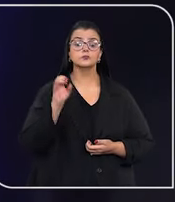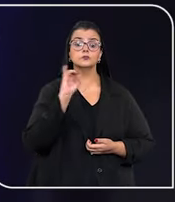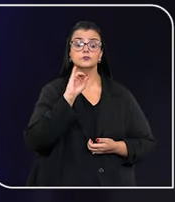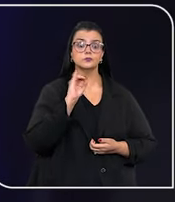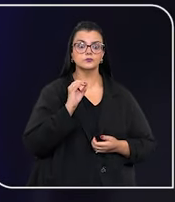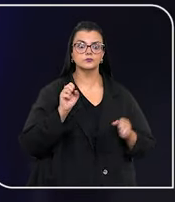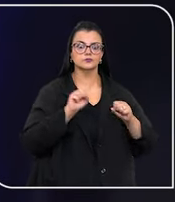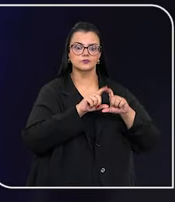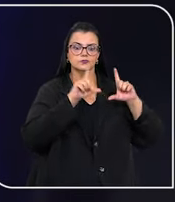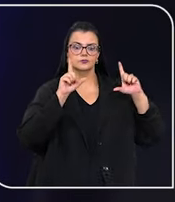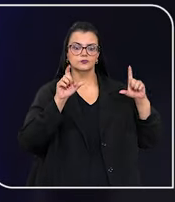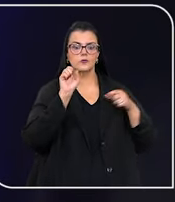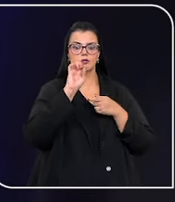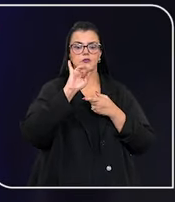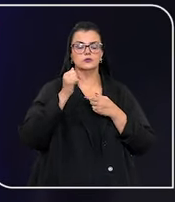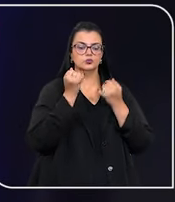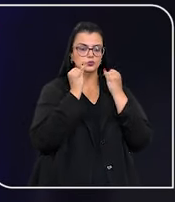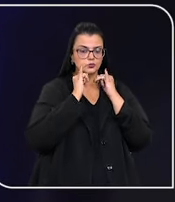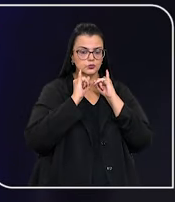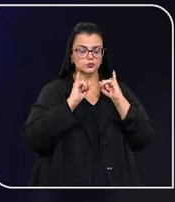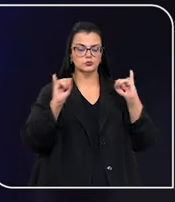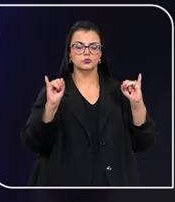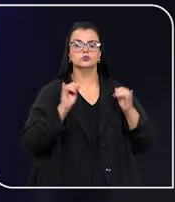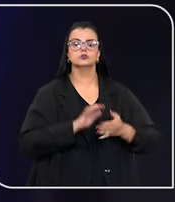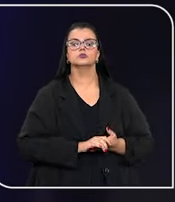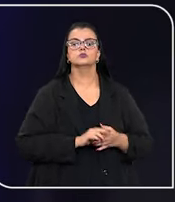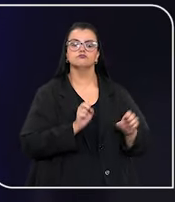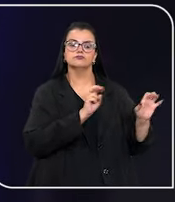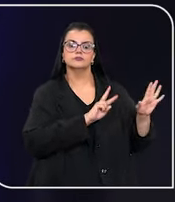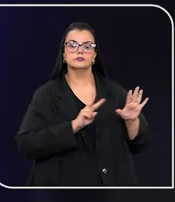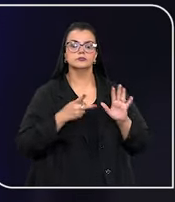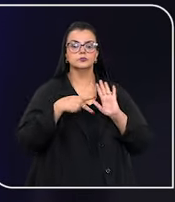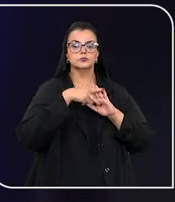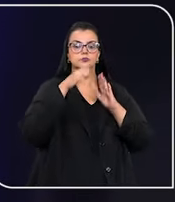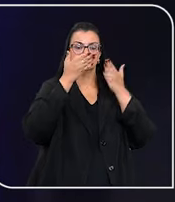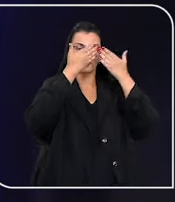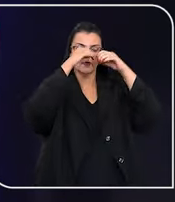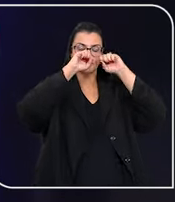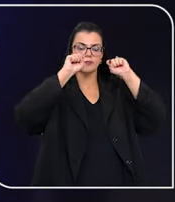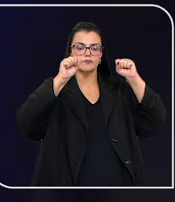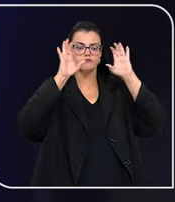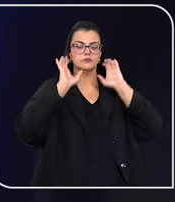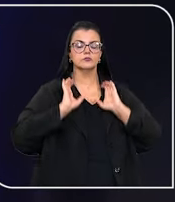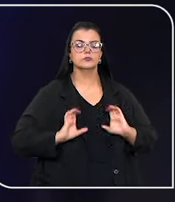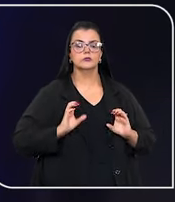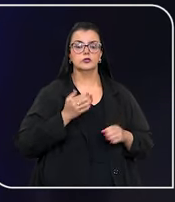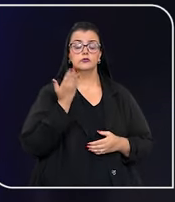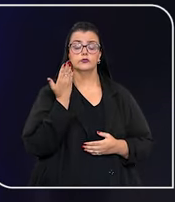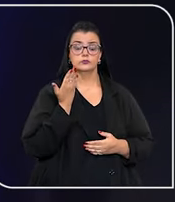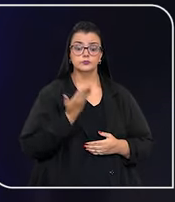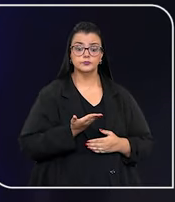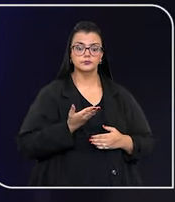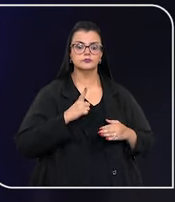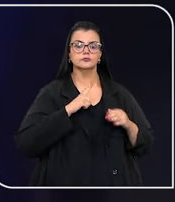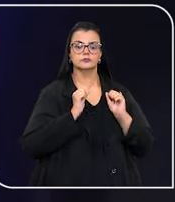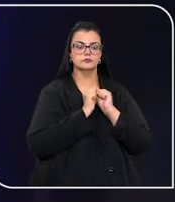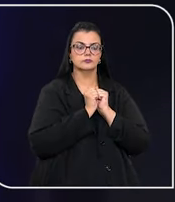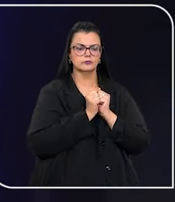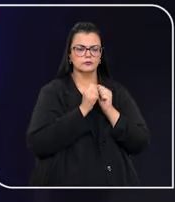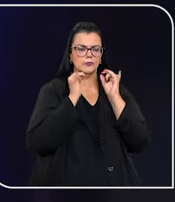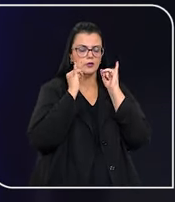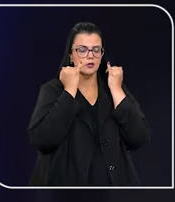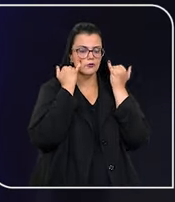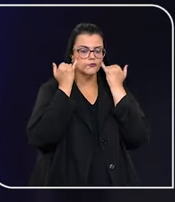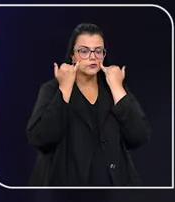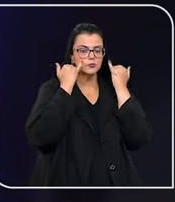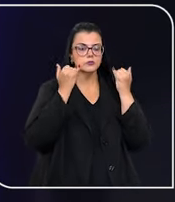Olá, está no ar o STJ Notícias, o programa semanal do Tribunal da Cidadania, em que você fica muito bem